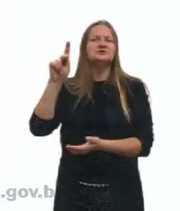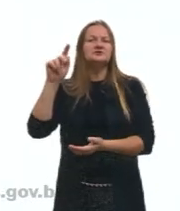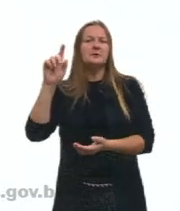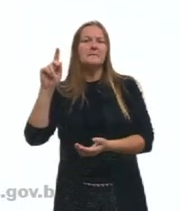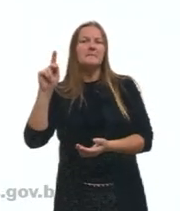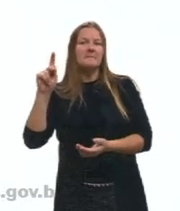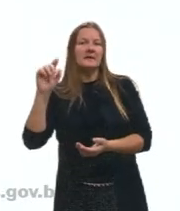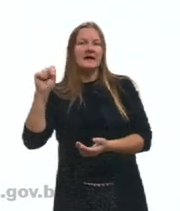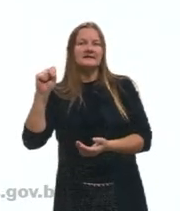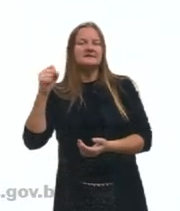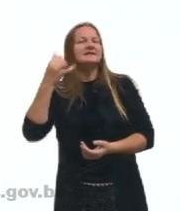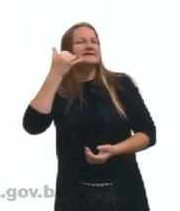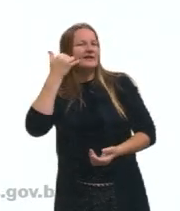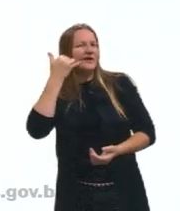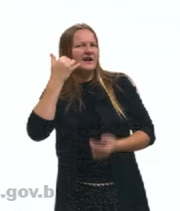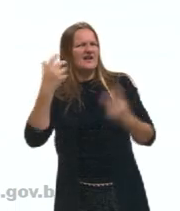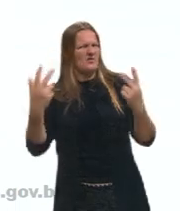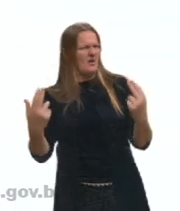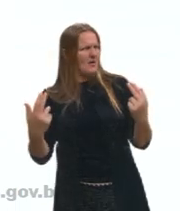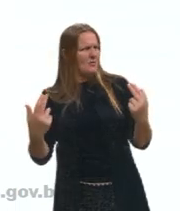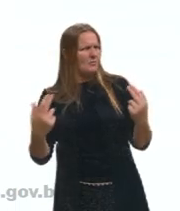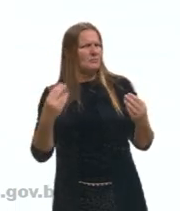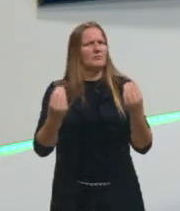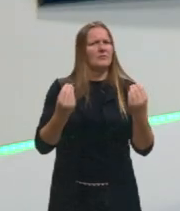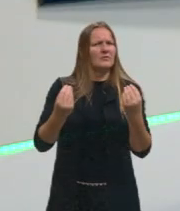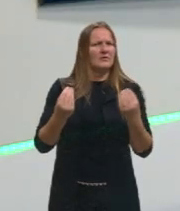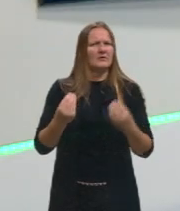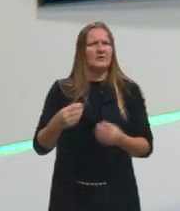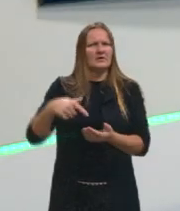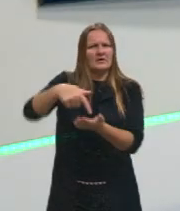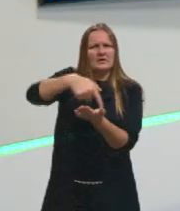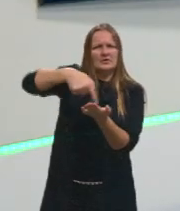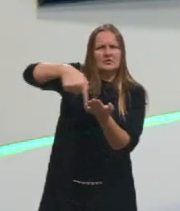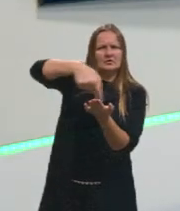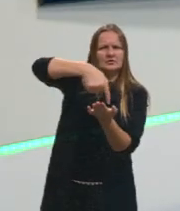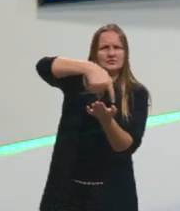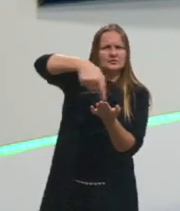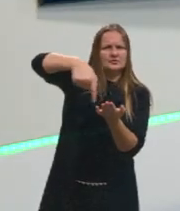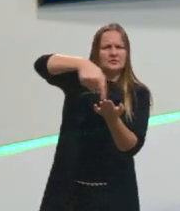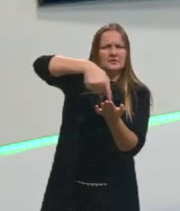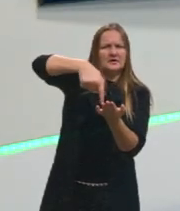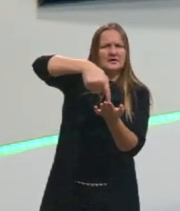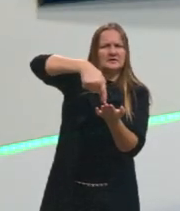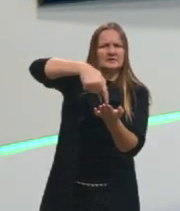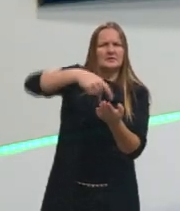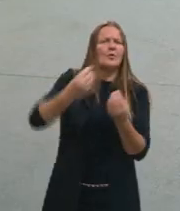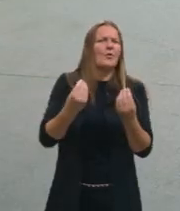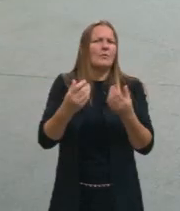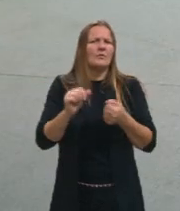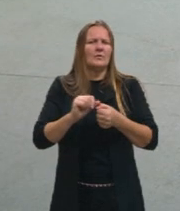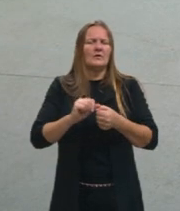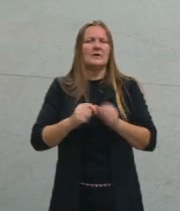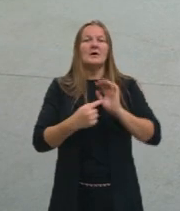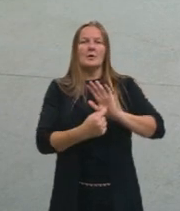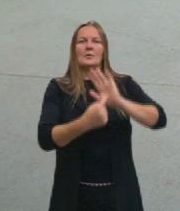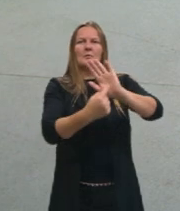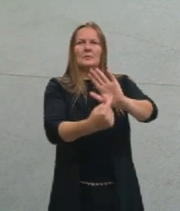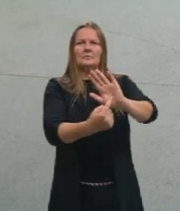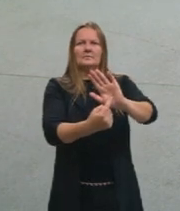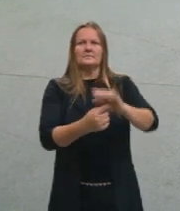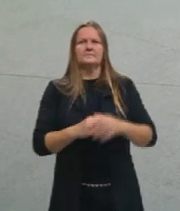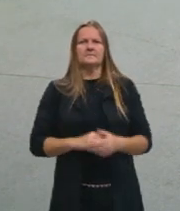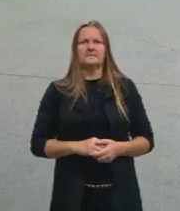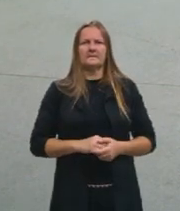mas será que o GPS do celular é a mesma coisa? O GPS clássico, aquela coisa toda, né? Olha só, eu vou mostrar aqui para vocês,